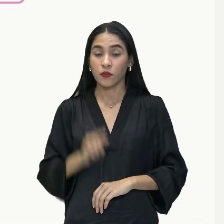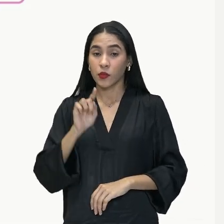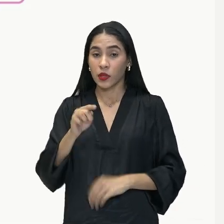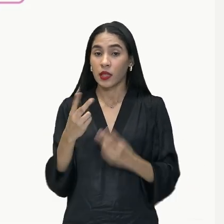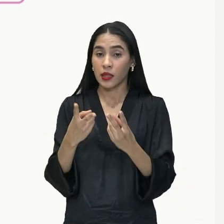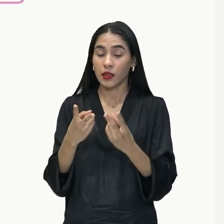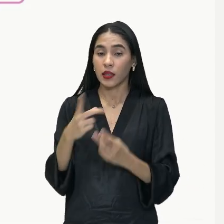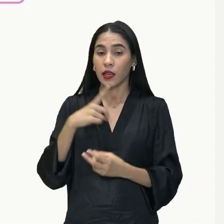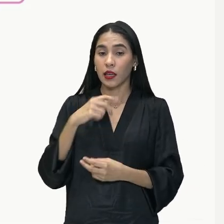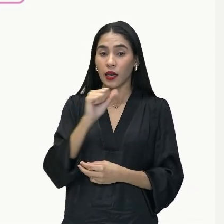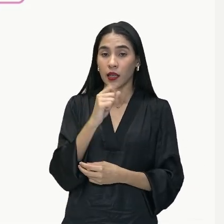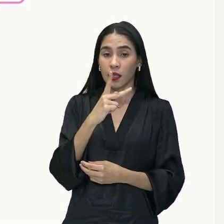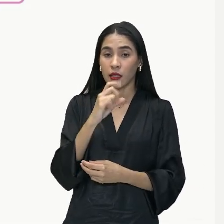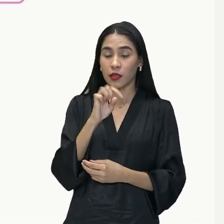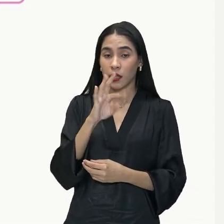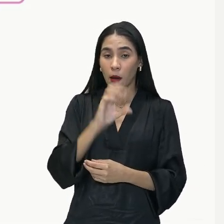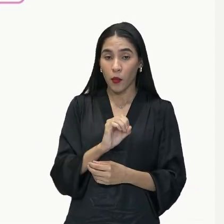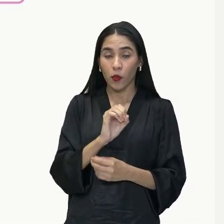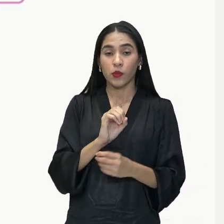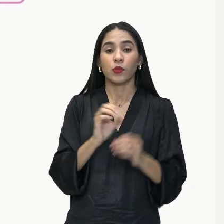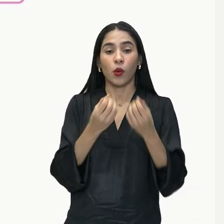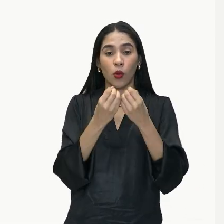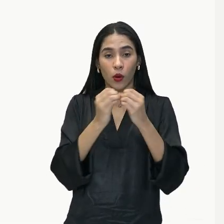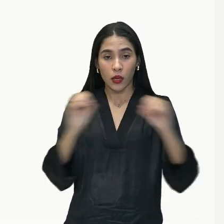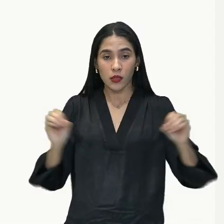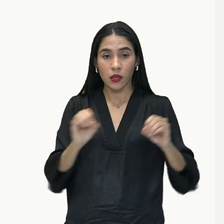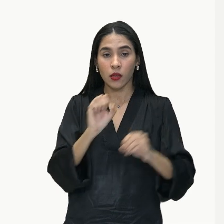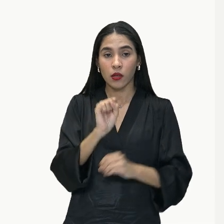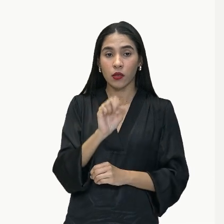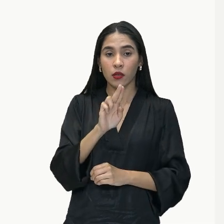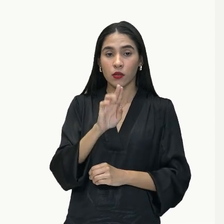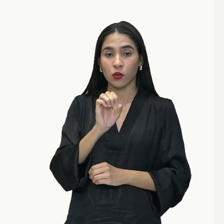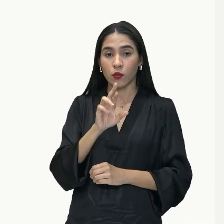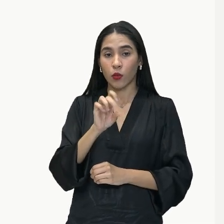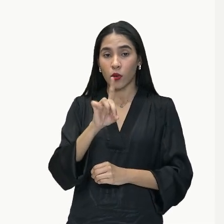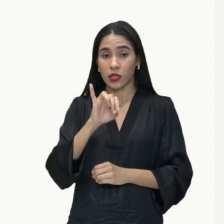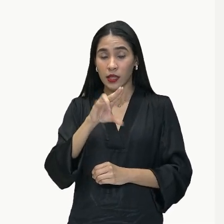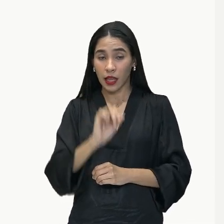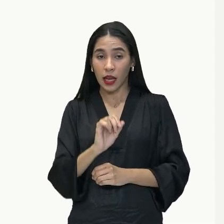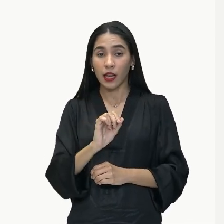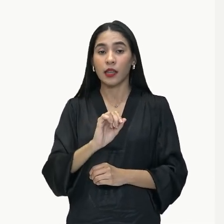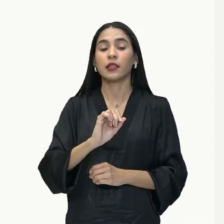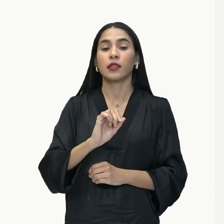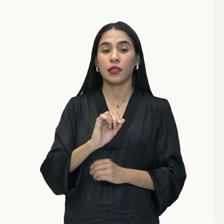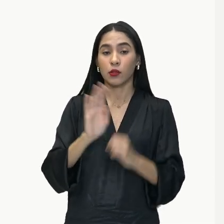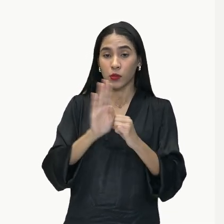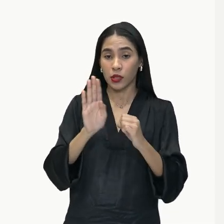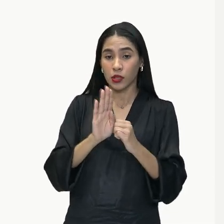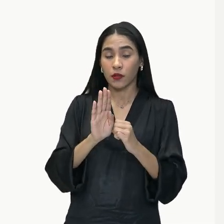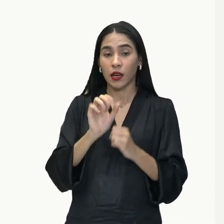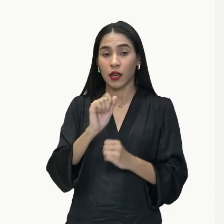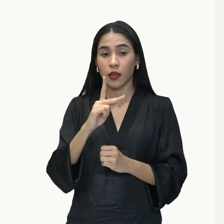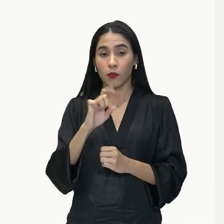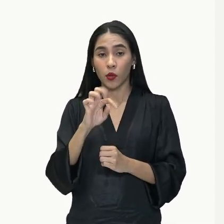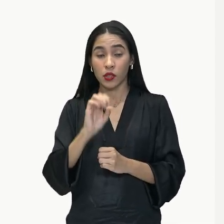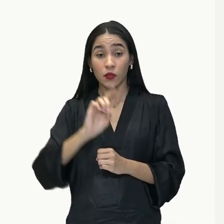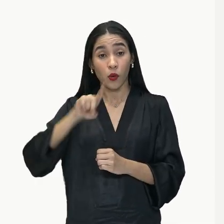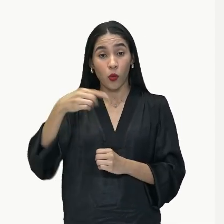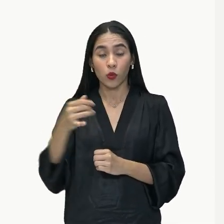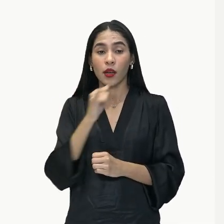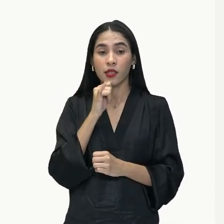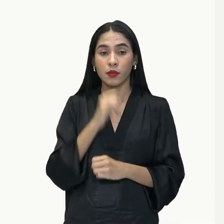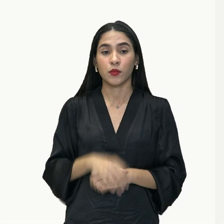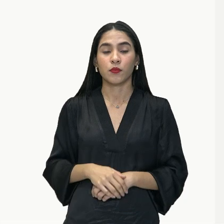um aposto, uma oração subordinada, substantiva, apositiva. Mais exemplos, olha só, todos pensam a mesma